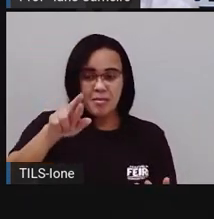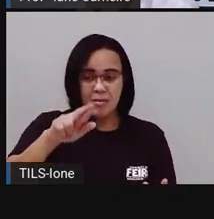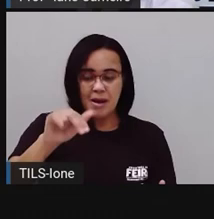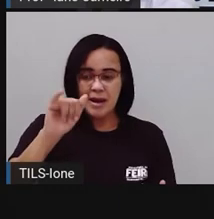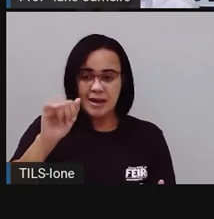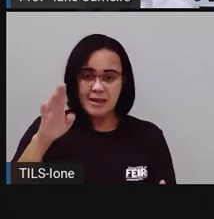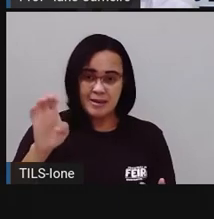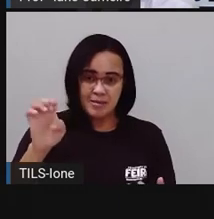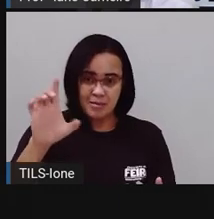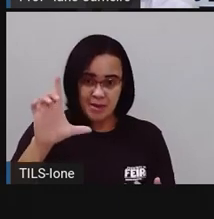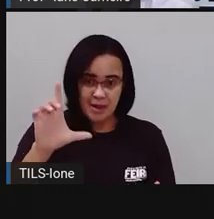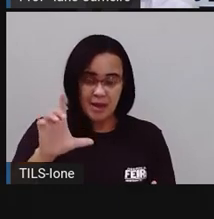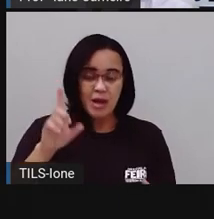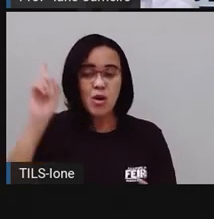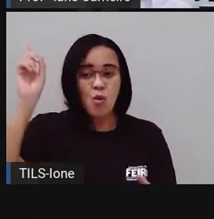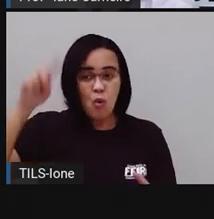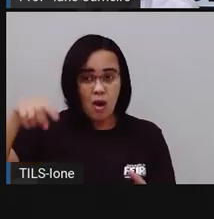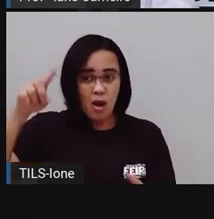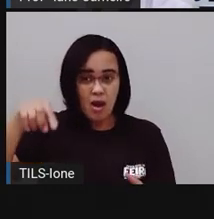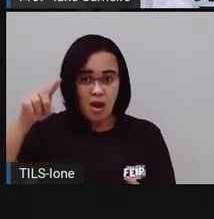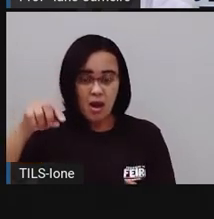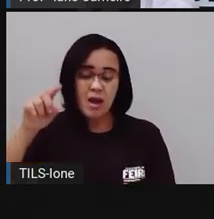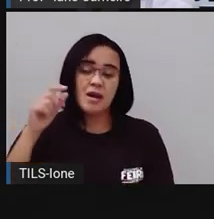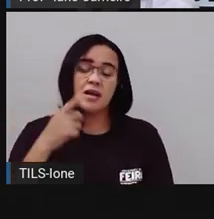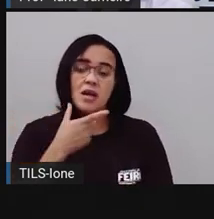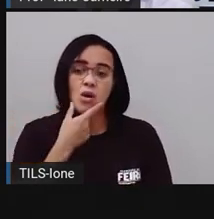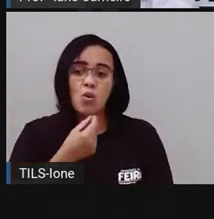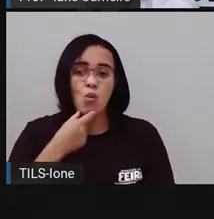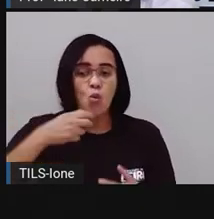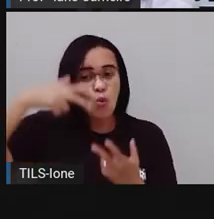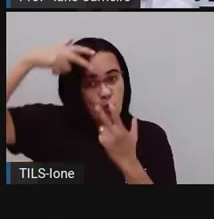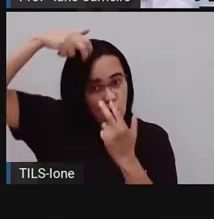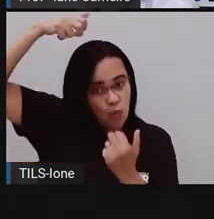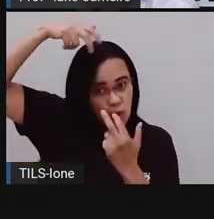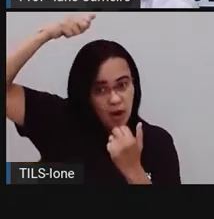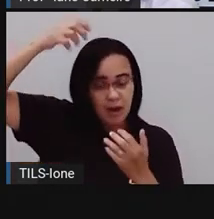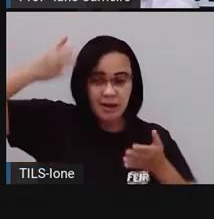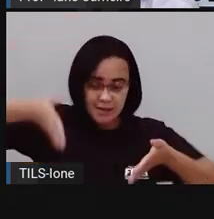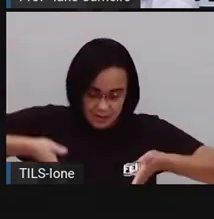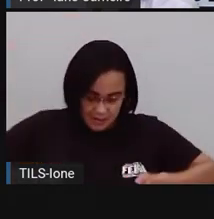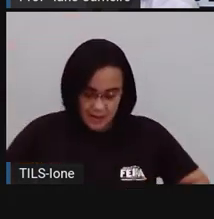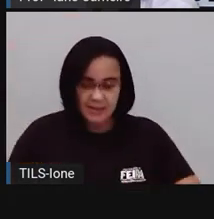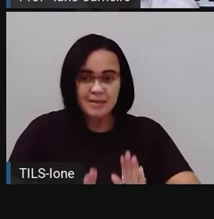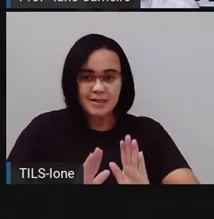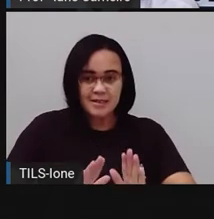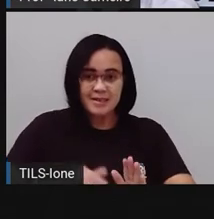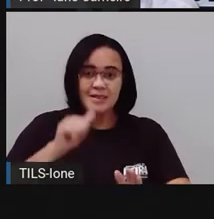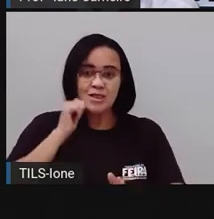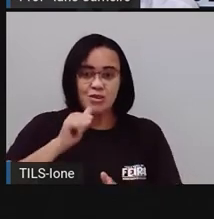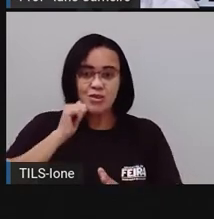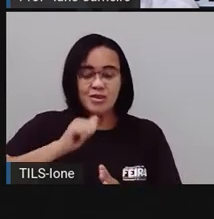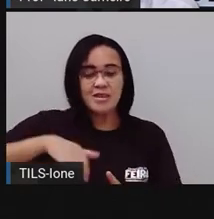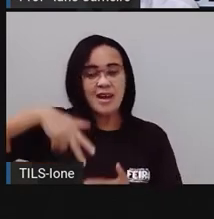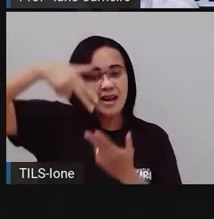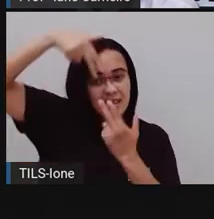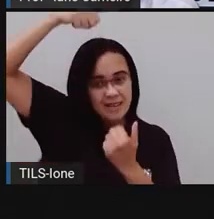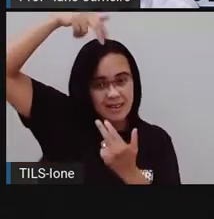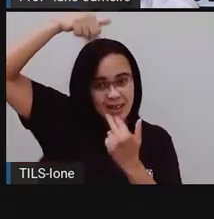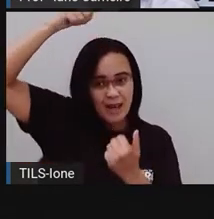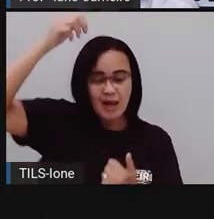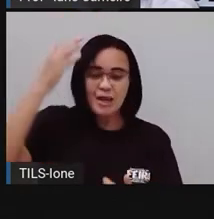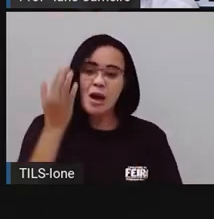é o cabrito. Que nasceu da... Cabra. Que